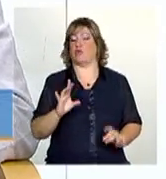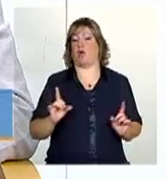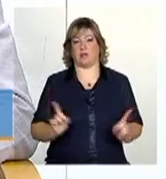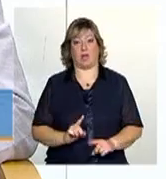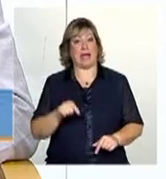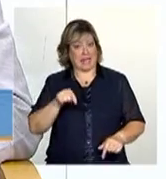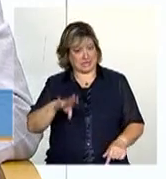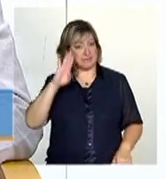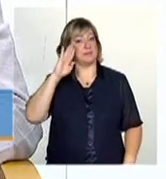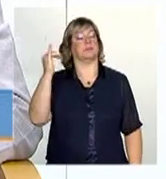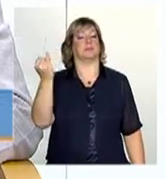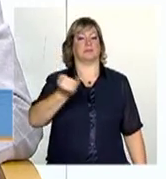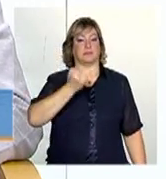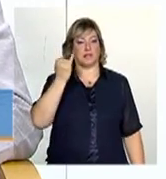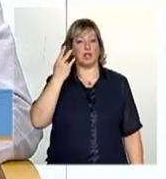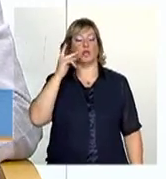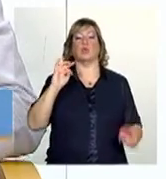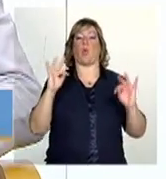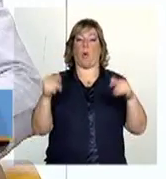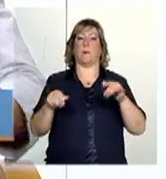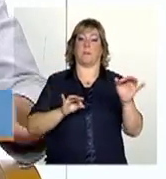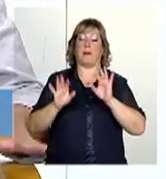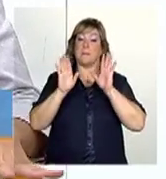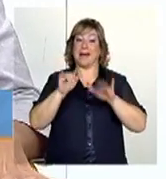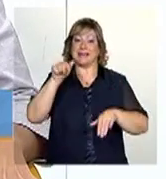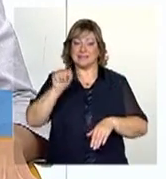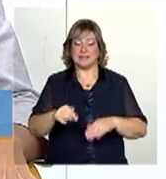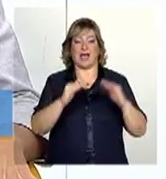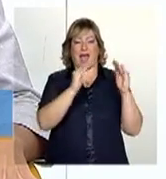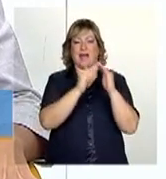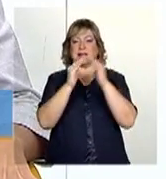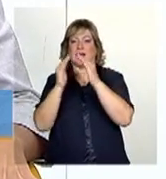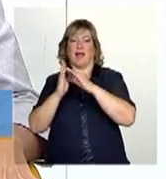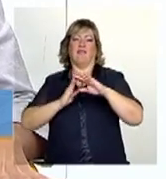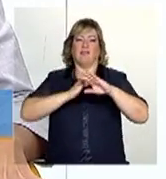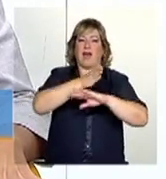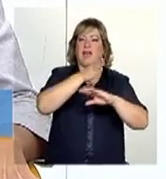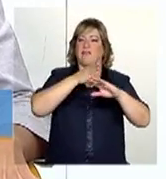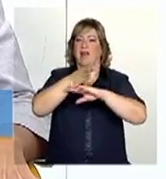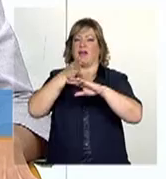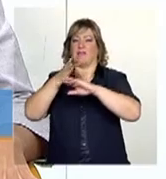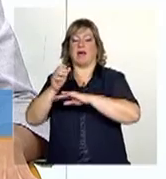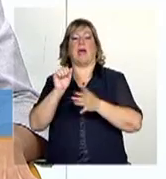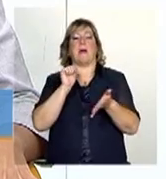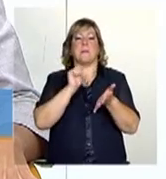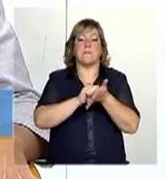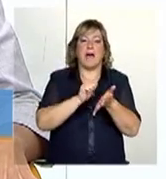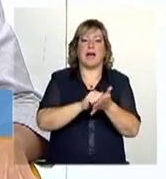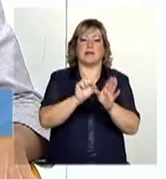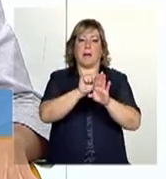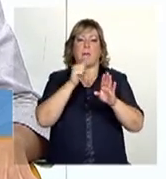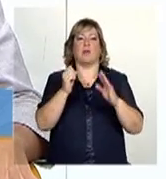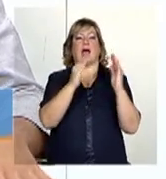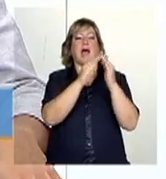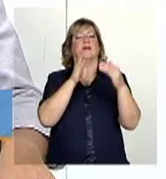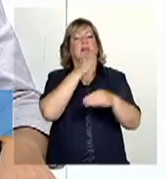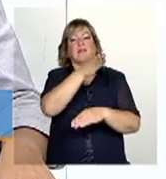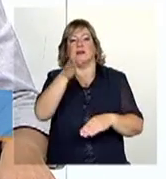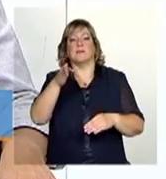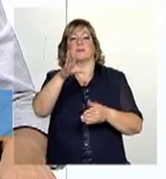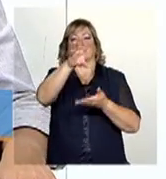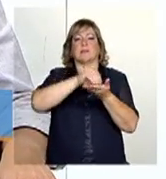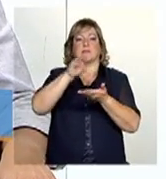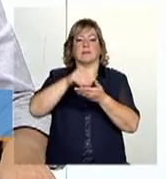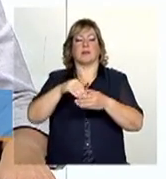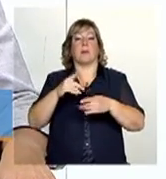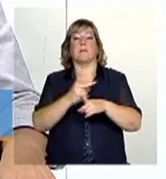fundamental para todo o plano. Mas a busca ativa, ela é, enfim, basilar com o plano como um todo, porque o plano consiste nisso. Quando